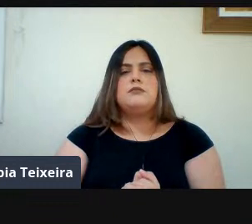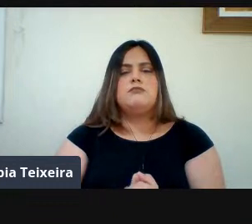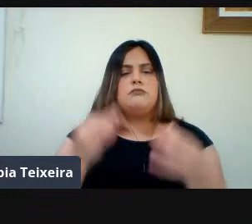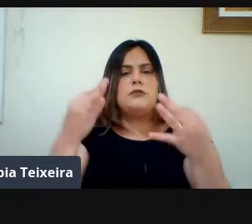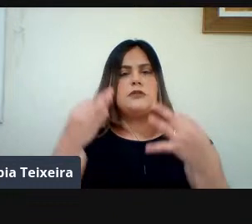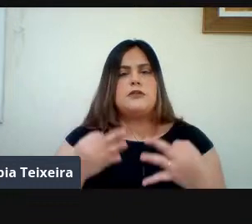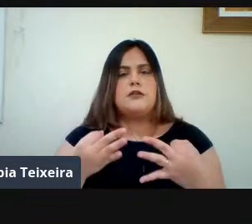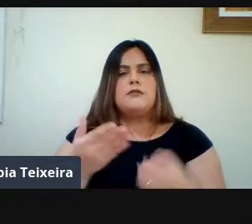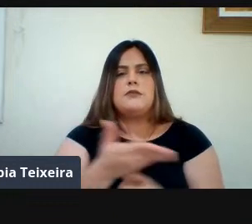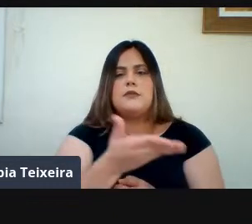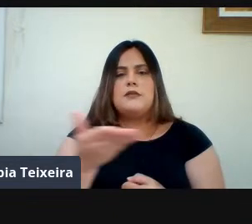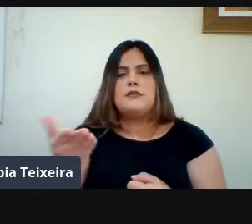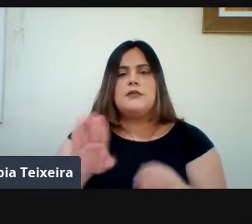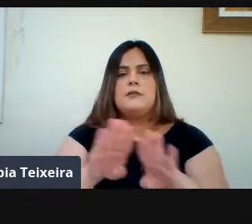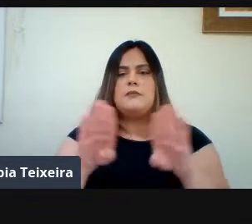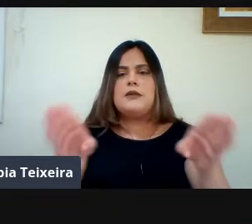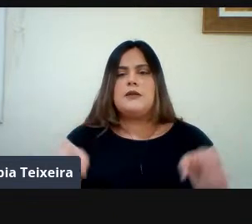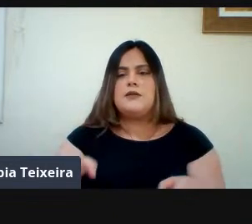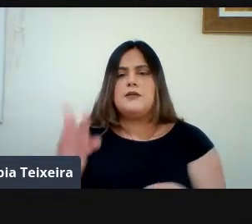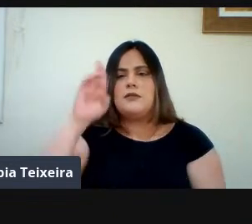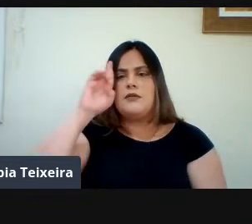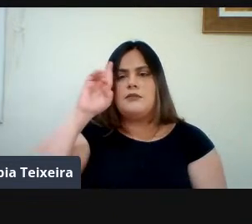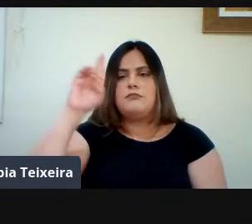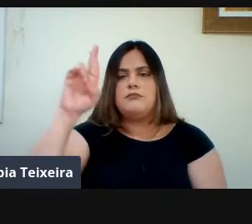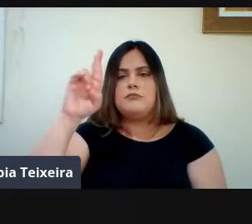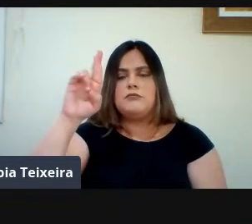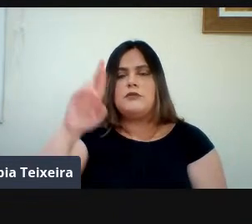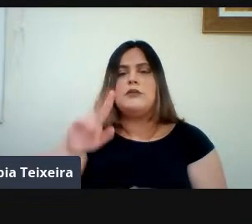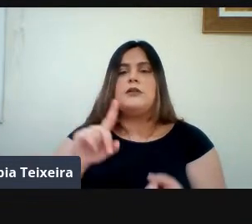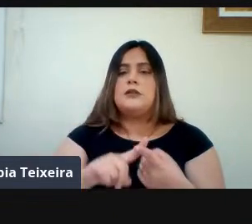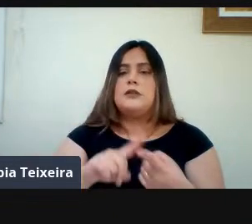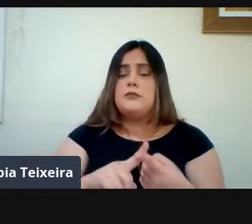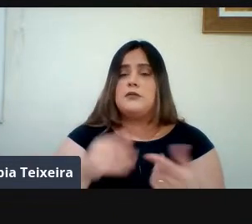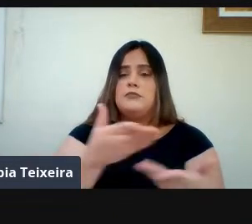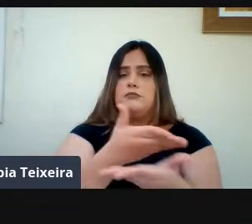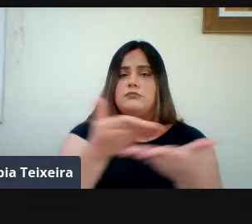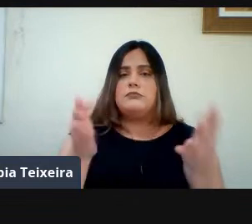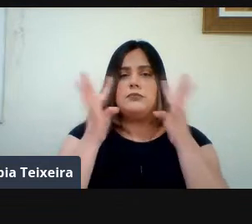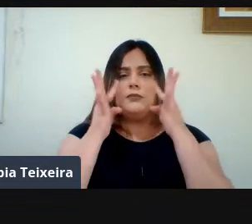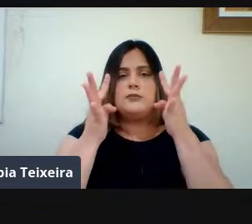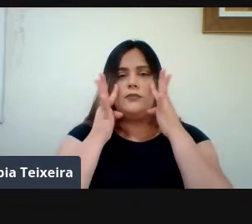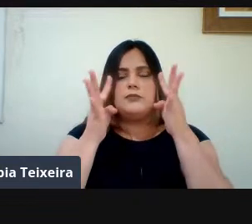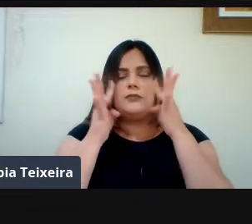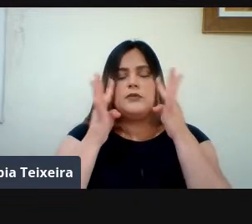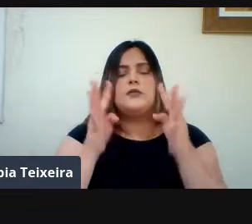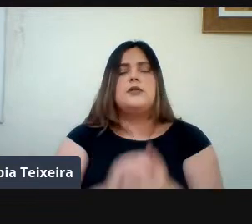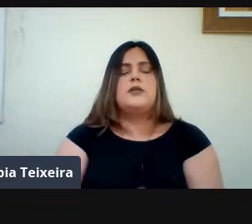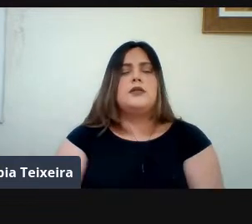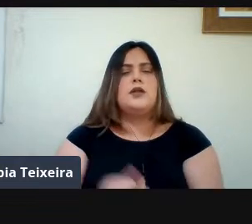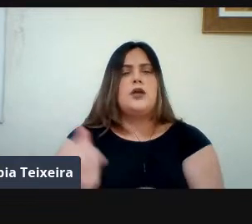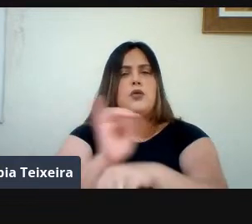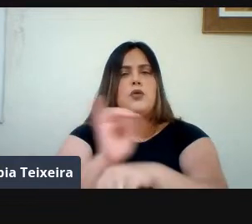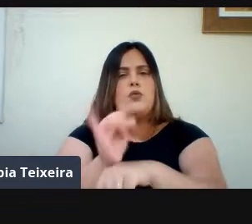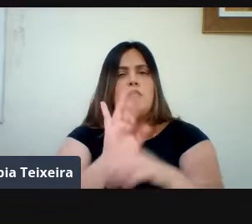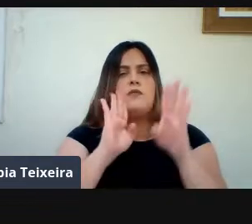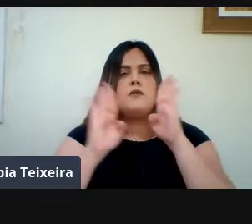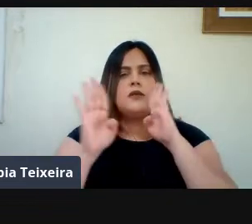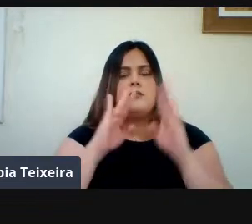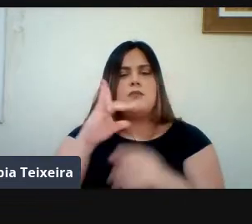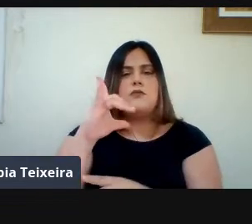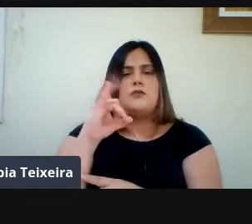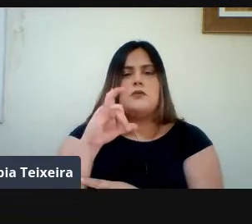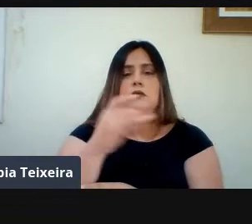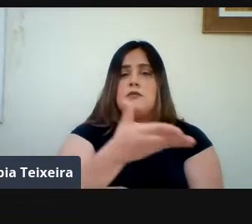Da Aula Magna A Todos Vocês Que Estão Nos Assistindo Nas Redes Sociais A Todos Vocês Que